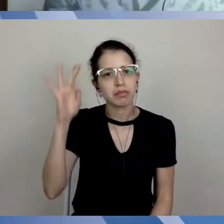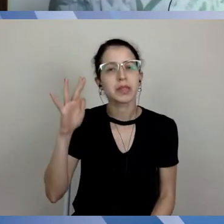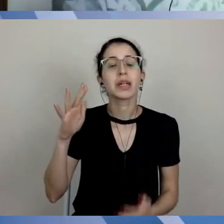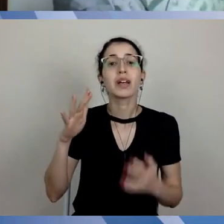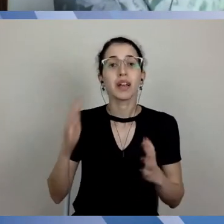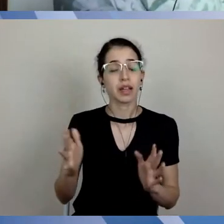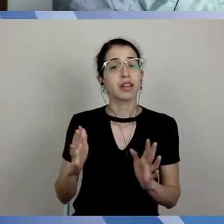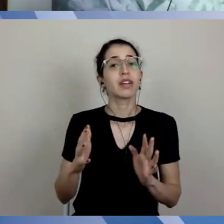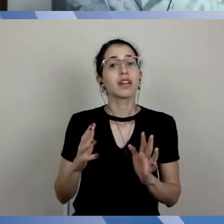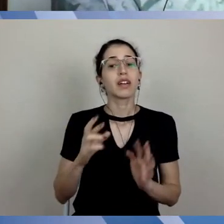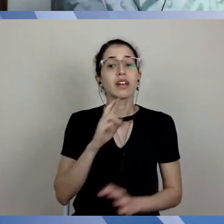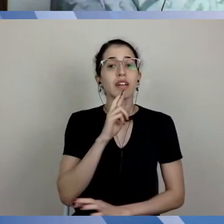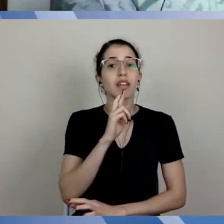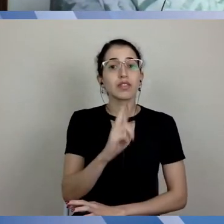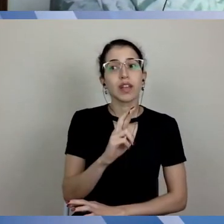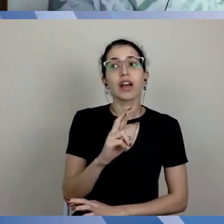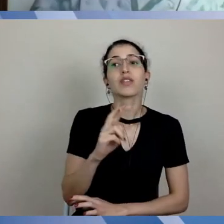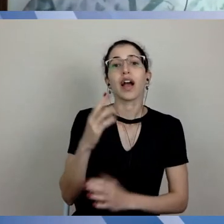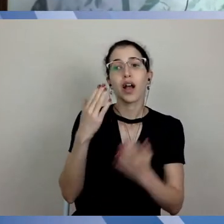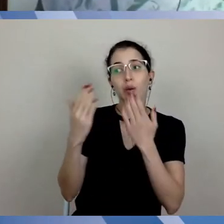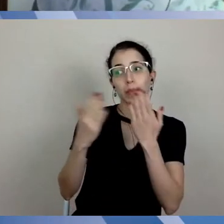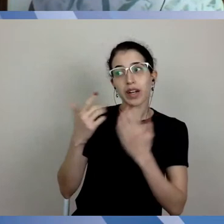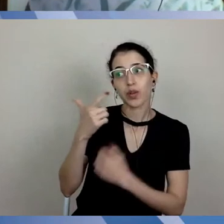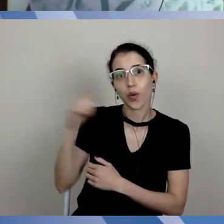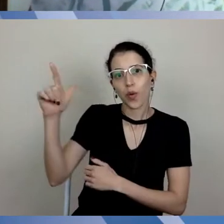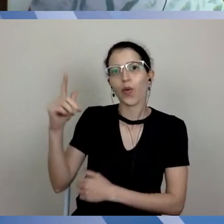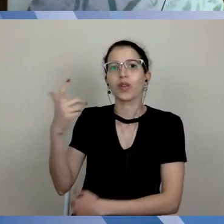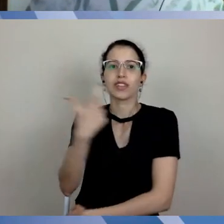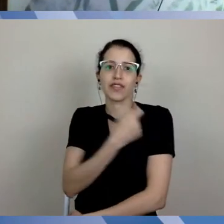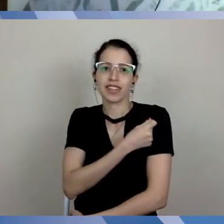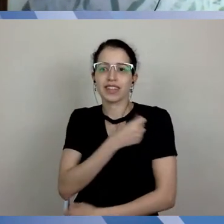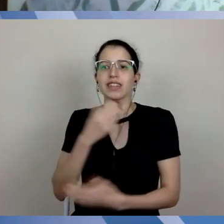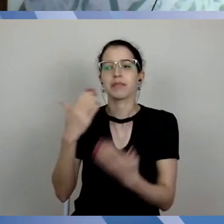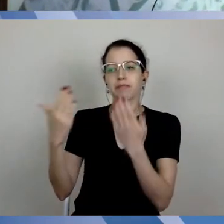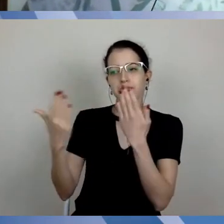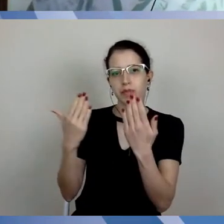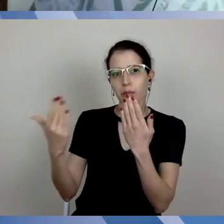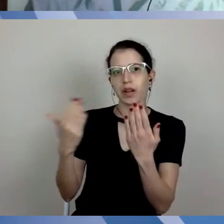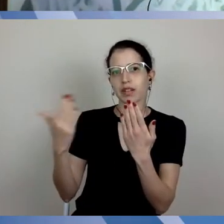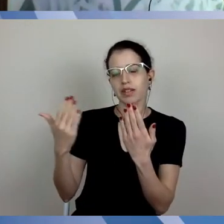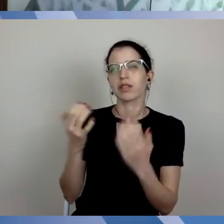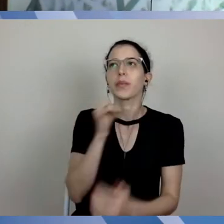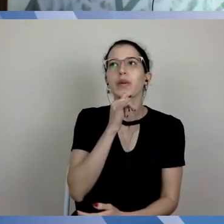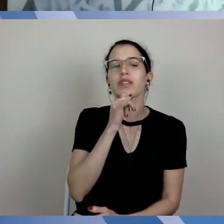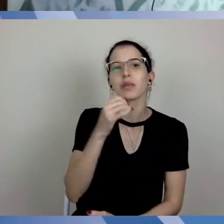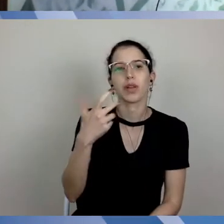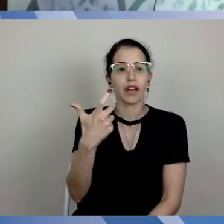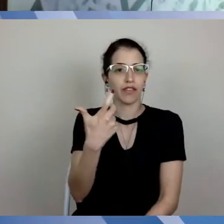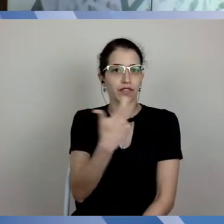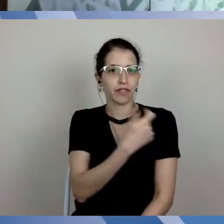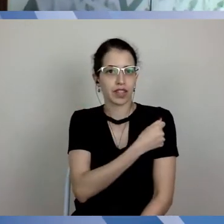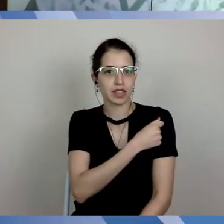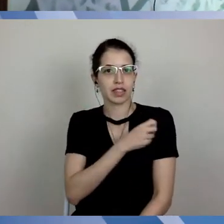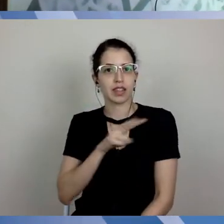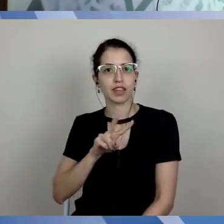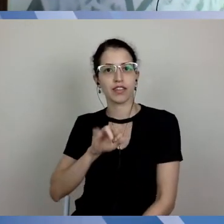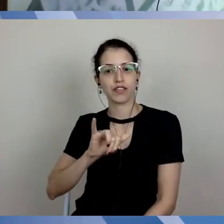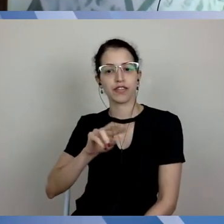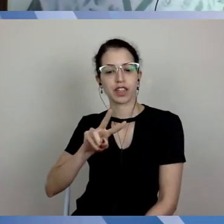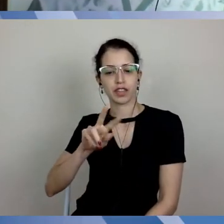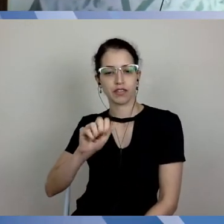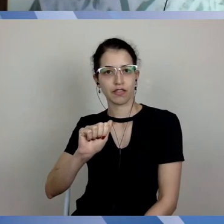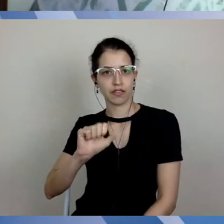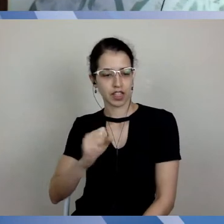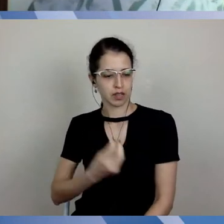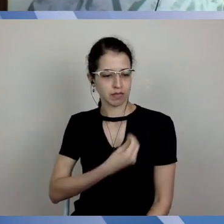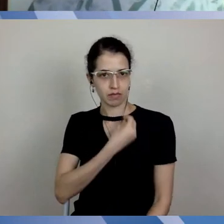conhecimentos relacionados a outras vacinas, né? Então, nós sabemos, por exemplo, que as vacinas vivas, né? Um